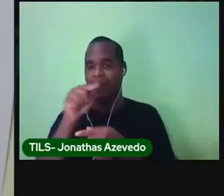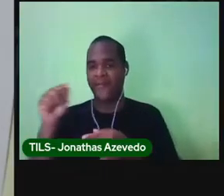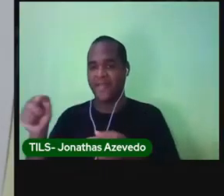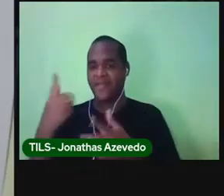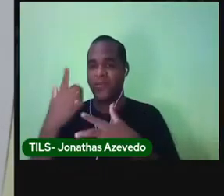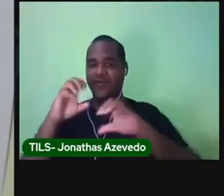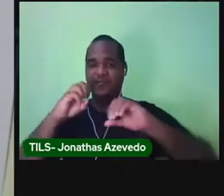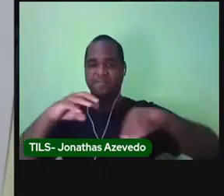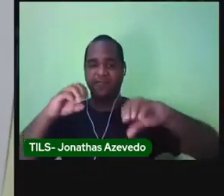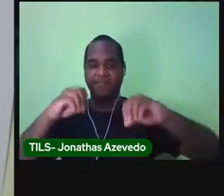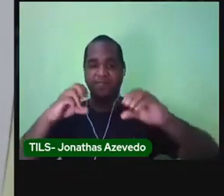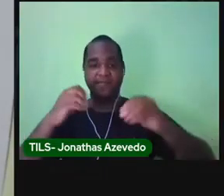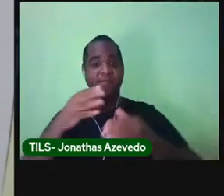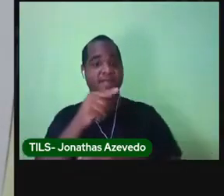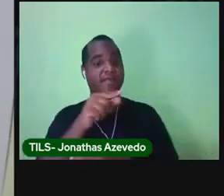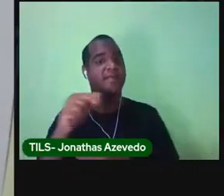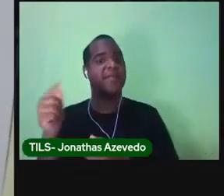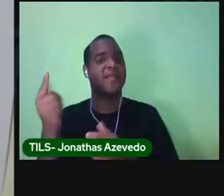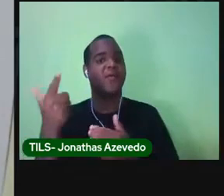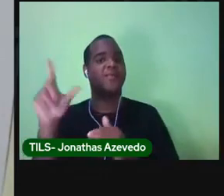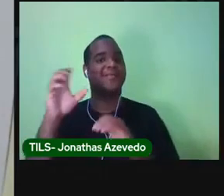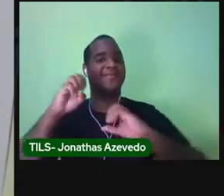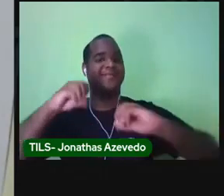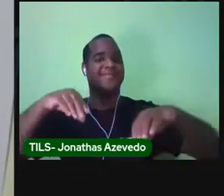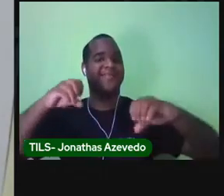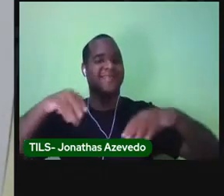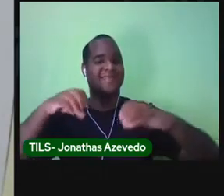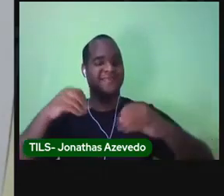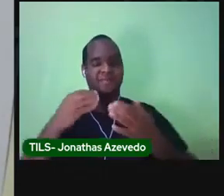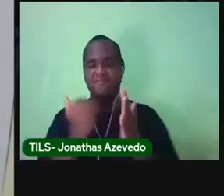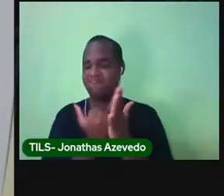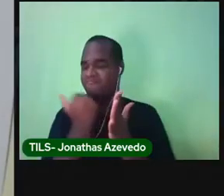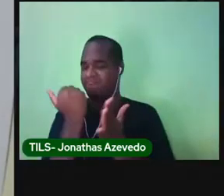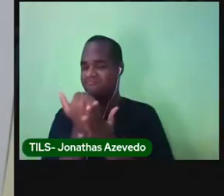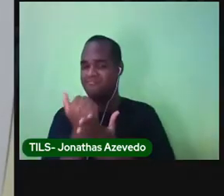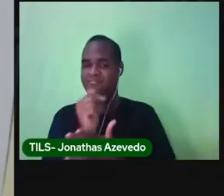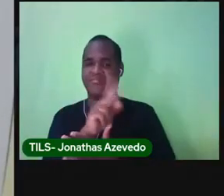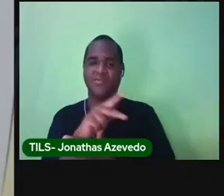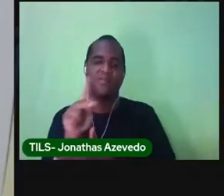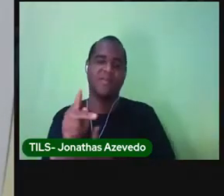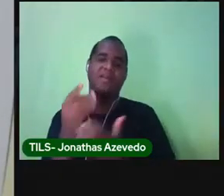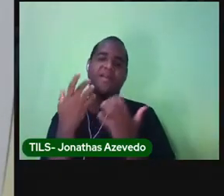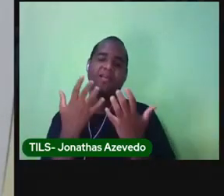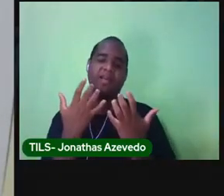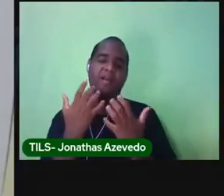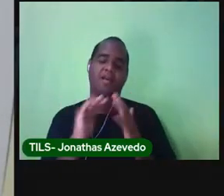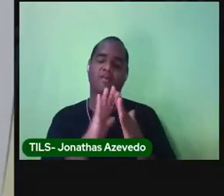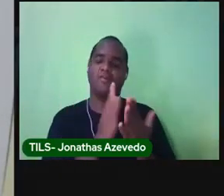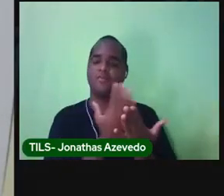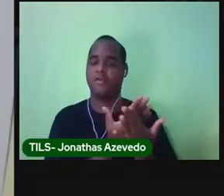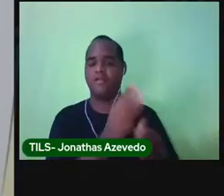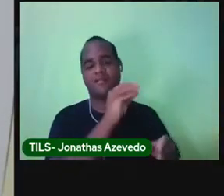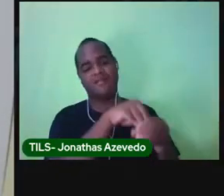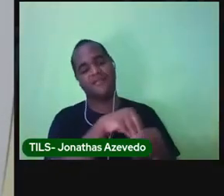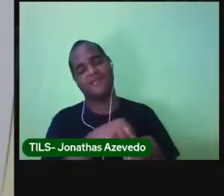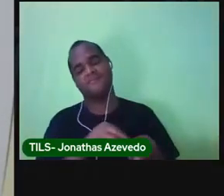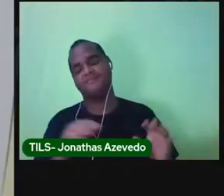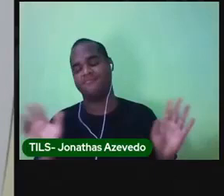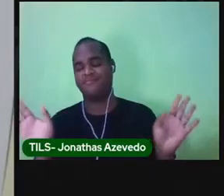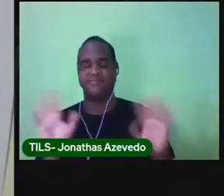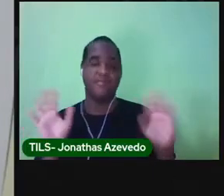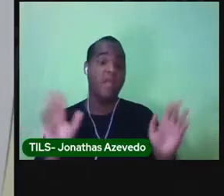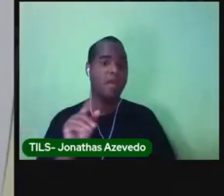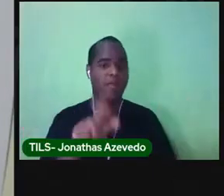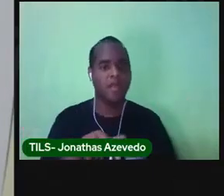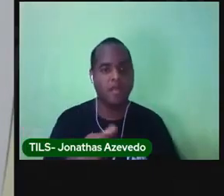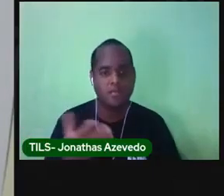aula? Pronto, mais uma aula? Ah, eu queria tanto estar na escola. Mas,